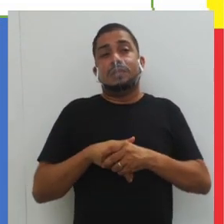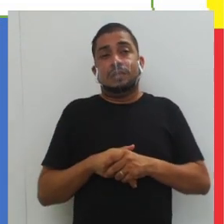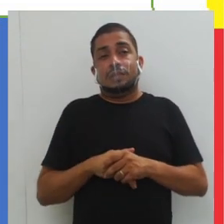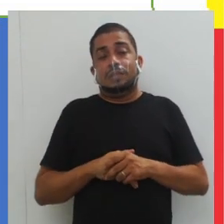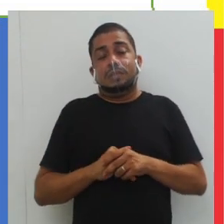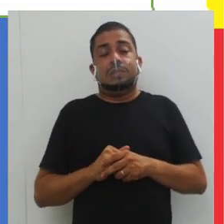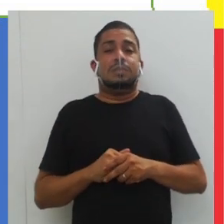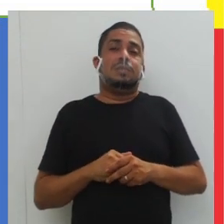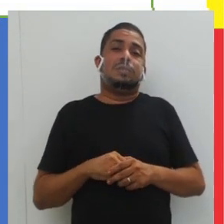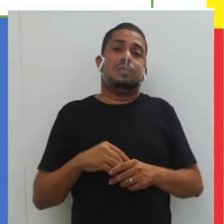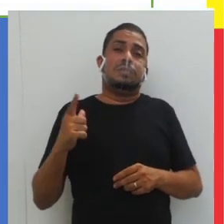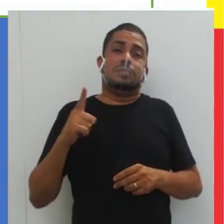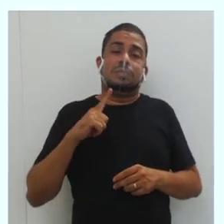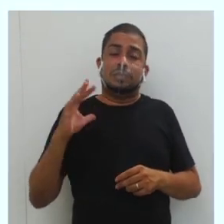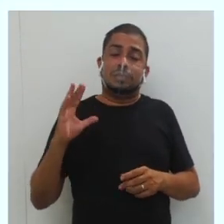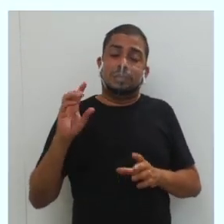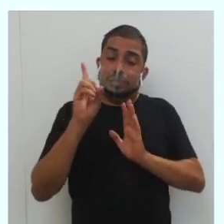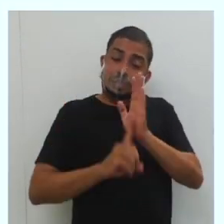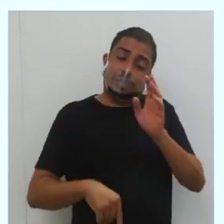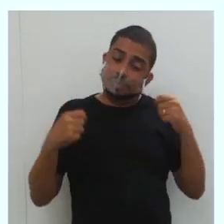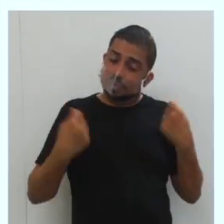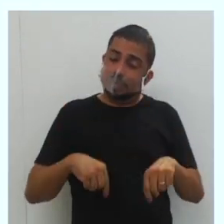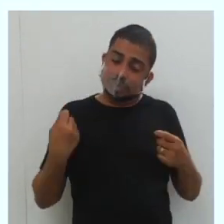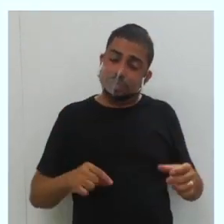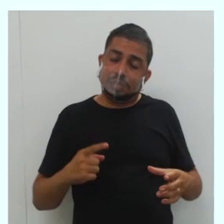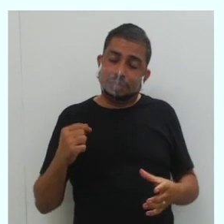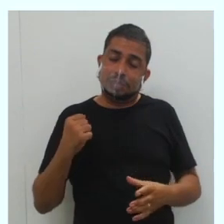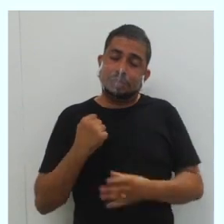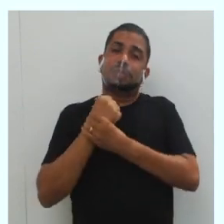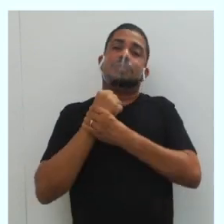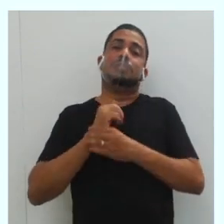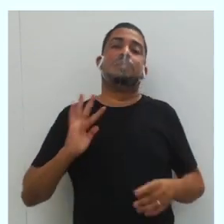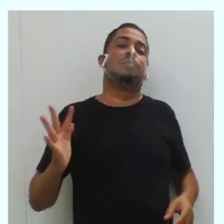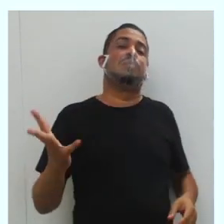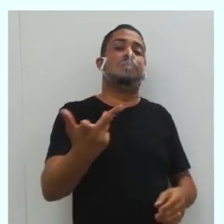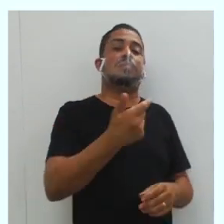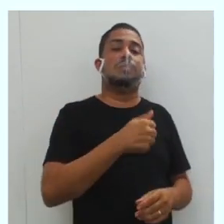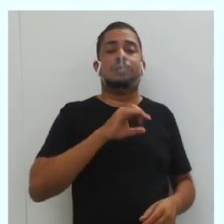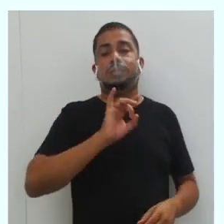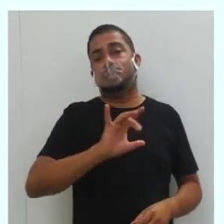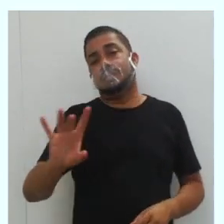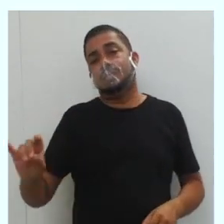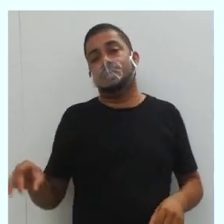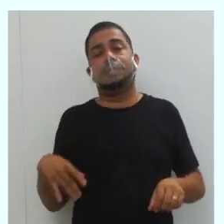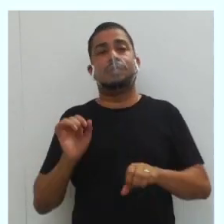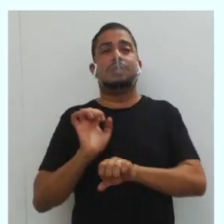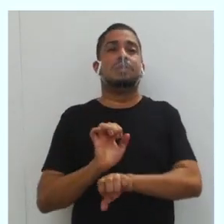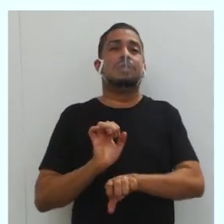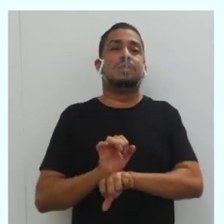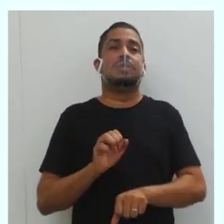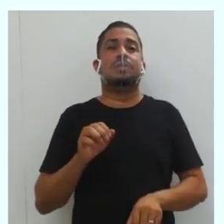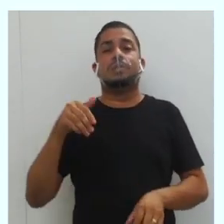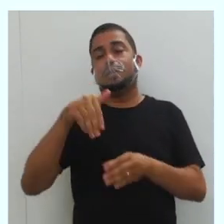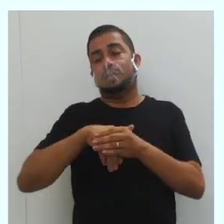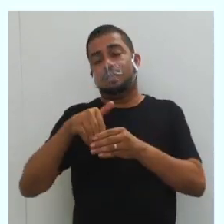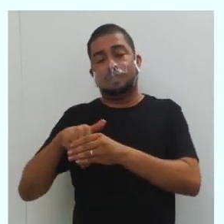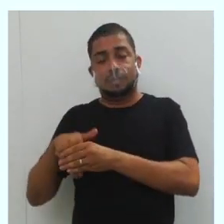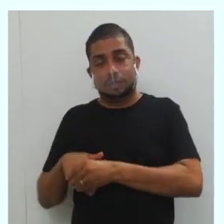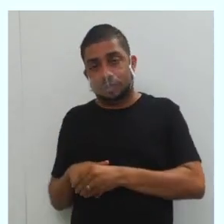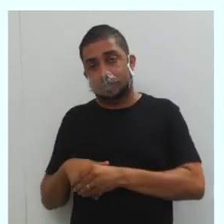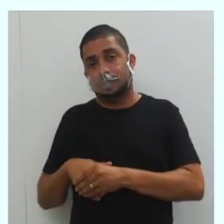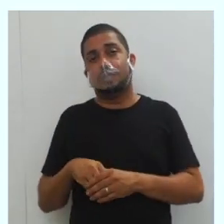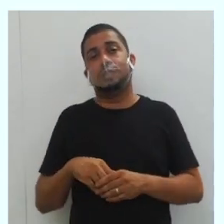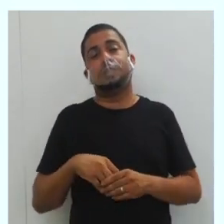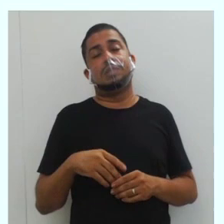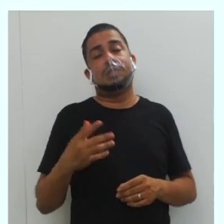deveriam ser assegurados para todos os indivíduos de um determinado Estado, um Estado democrático, lembrando,